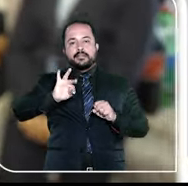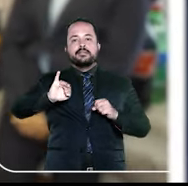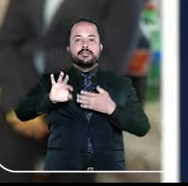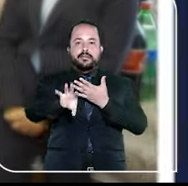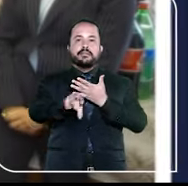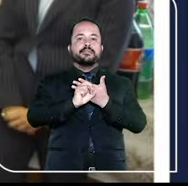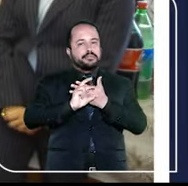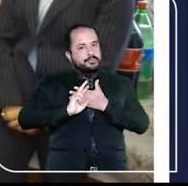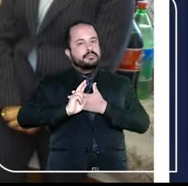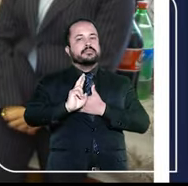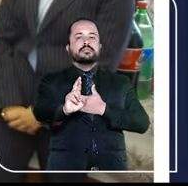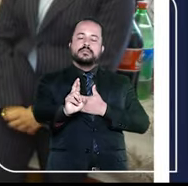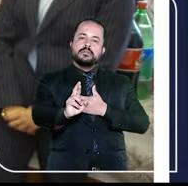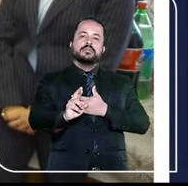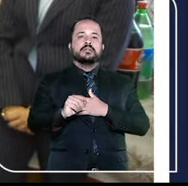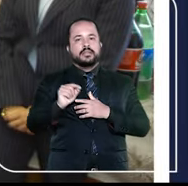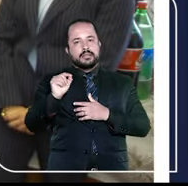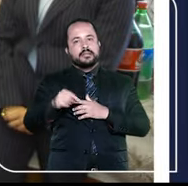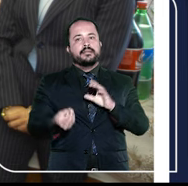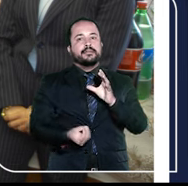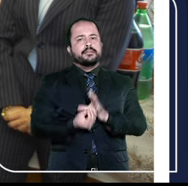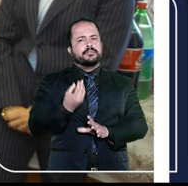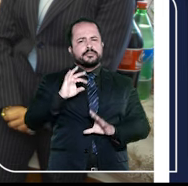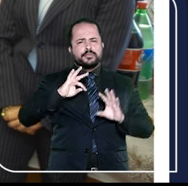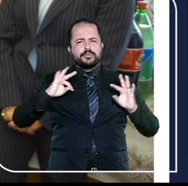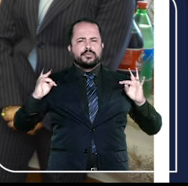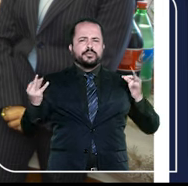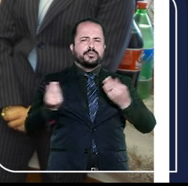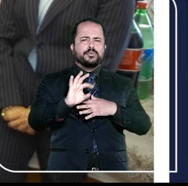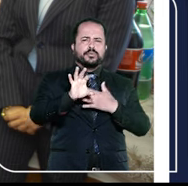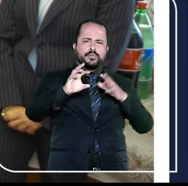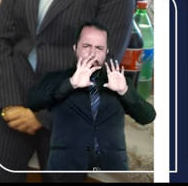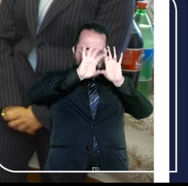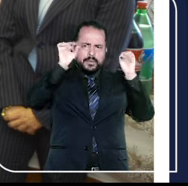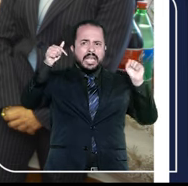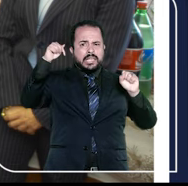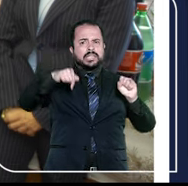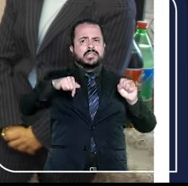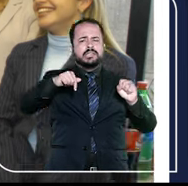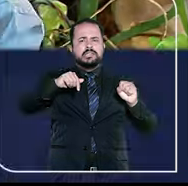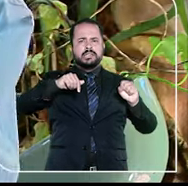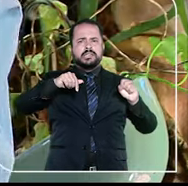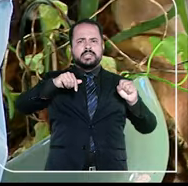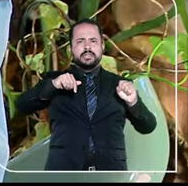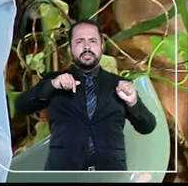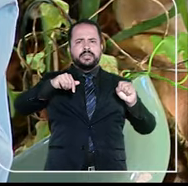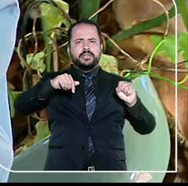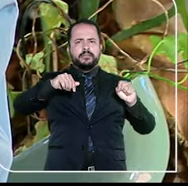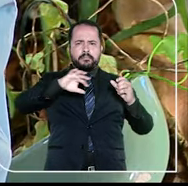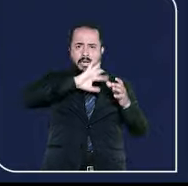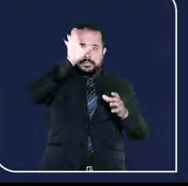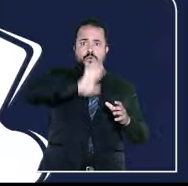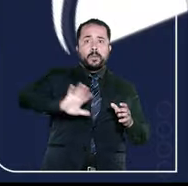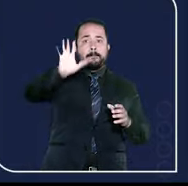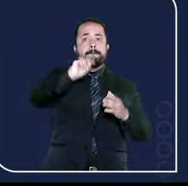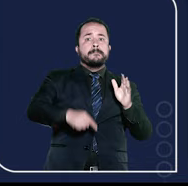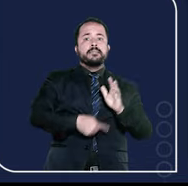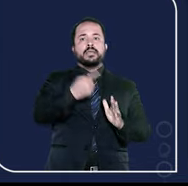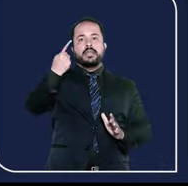ouvidoria foi um ato de ousadia. Tem ouvidoria hoje em todos os tribunais do Brasil. Mas a primeira ouvidoria foi a do STJ.